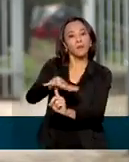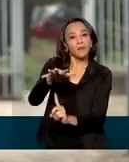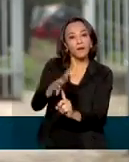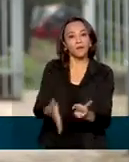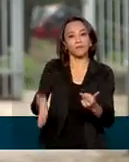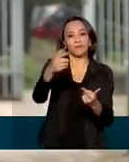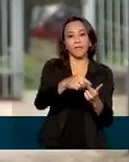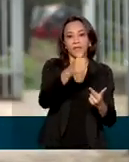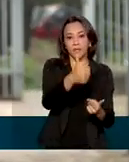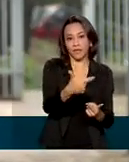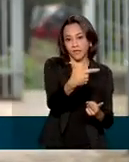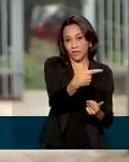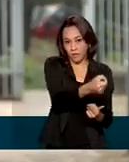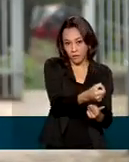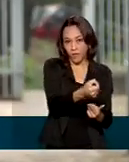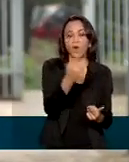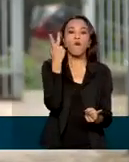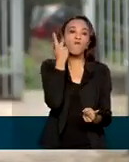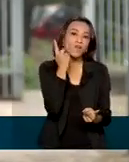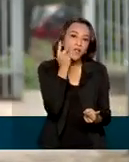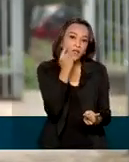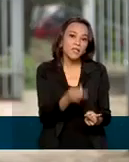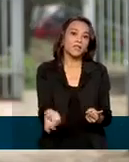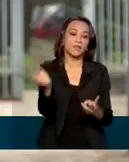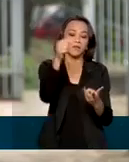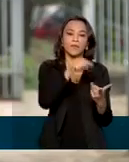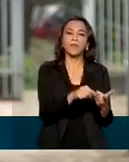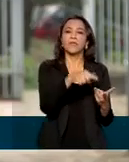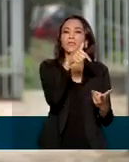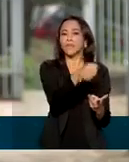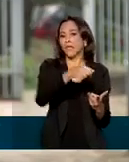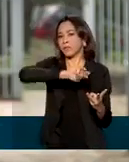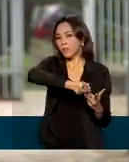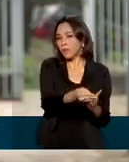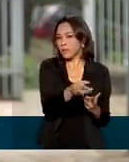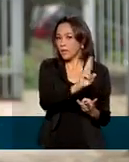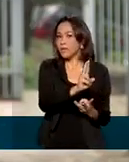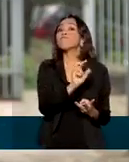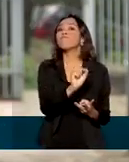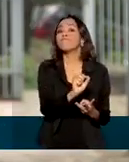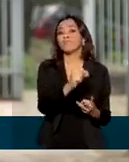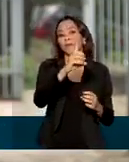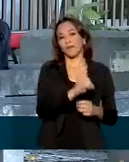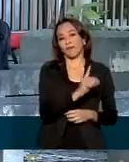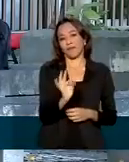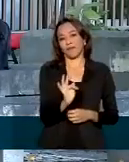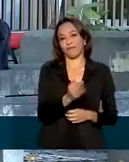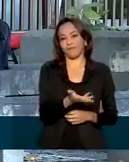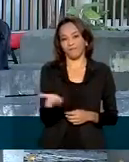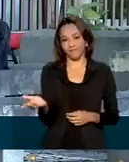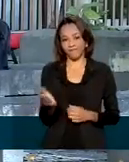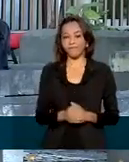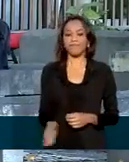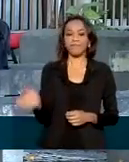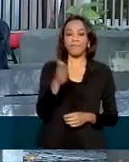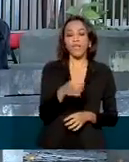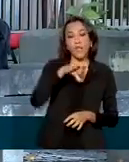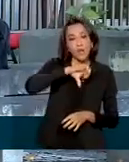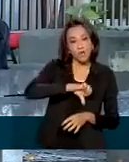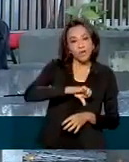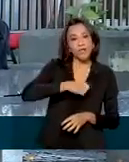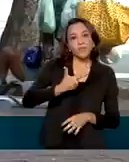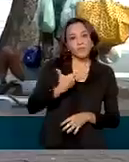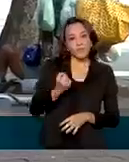120 mil para a Fortaleza, capital do Ceará e 7 milhões de reais para o Distrito Federal. Outros 920